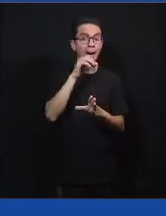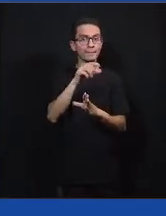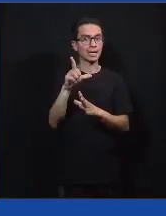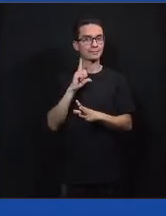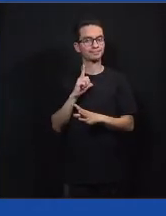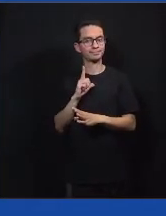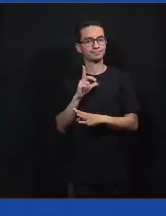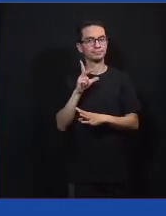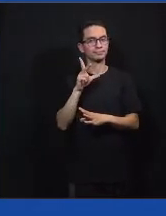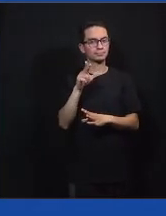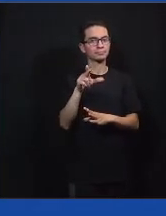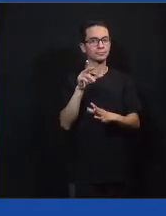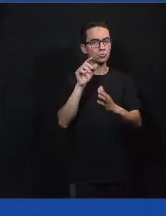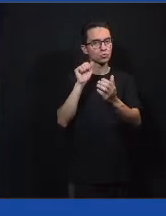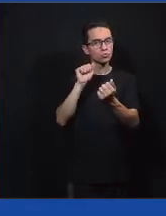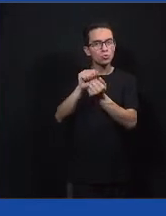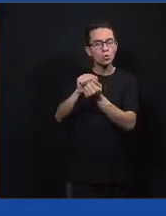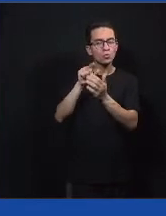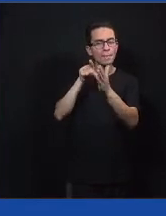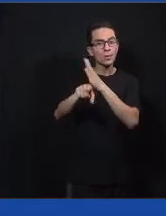pergunta junto com essa.